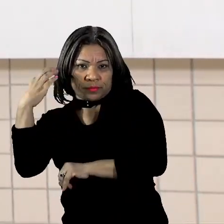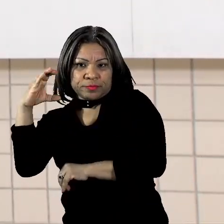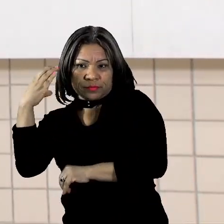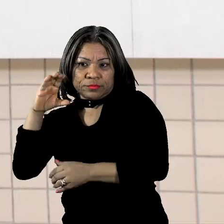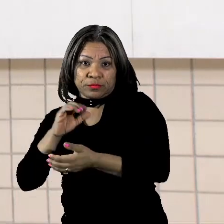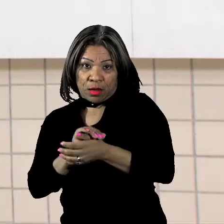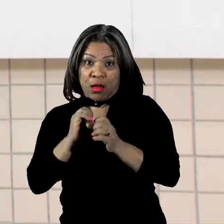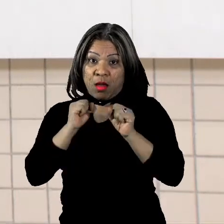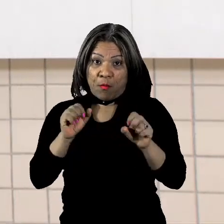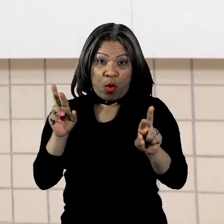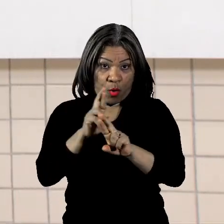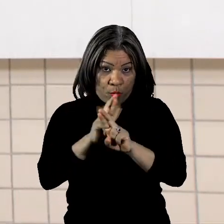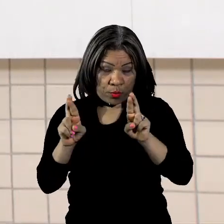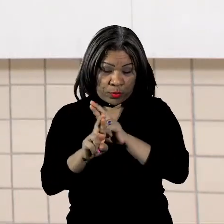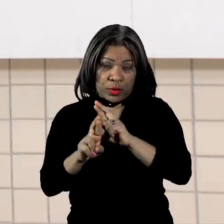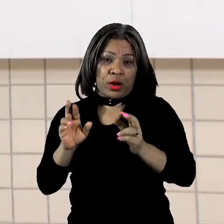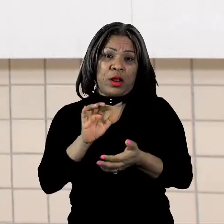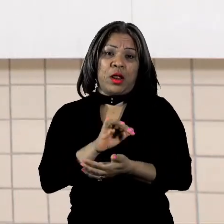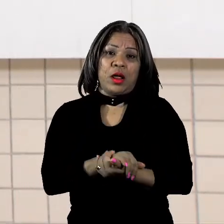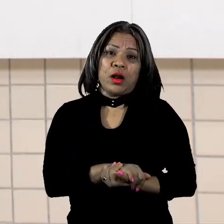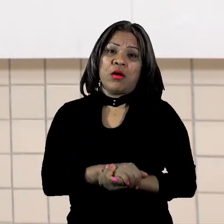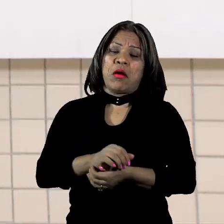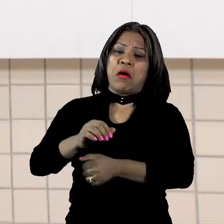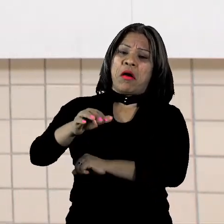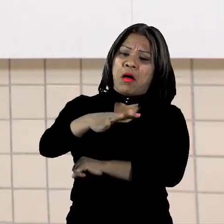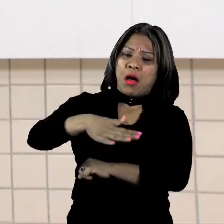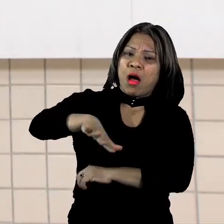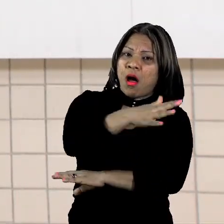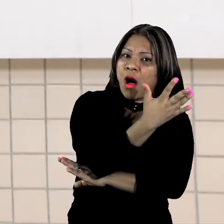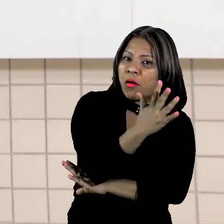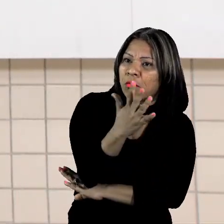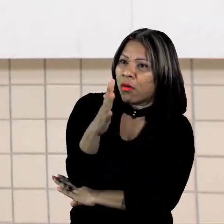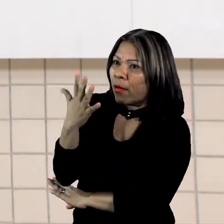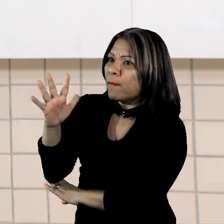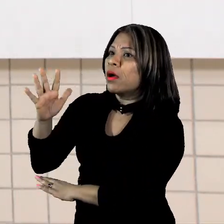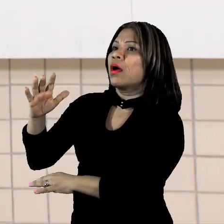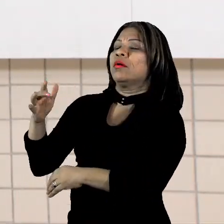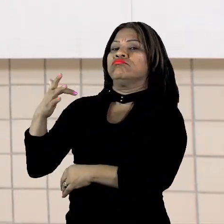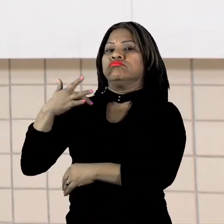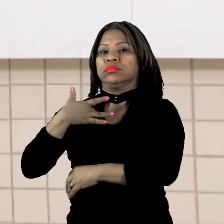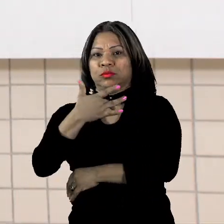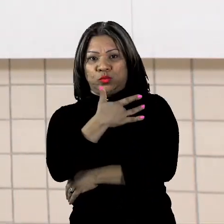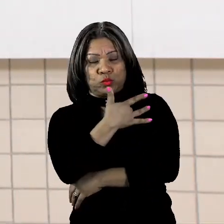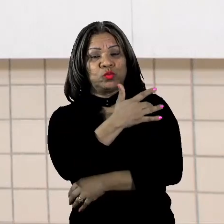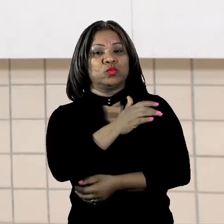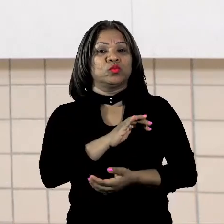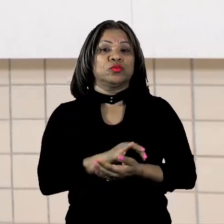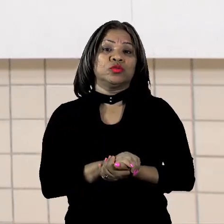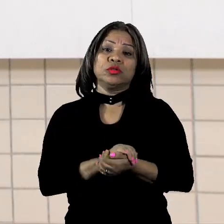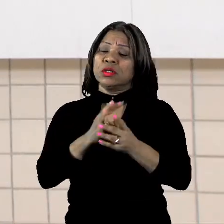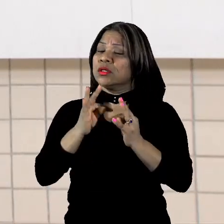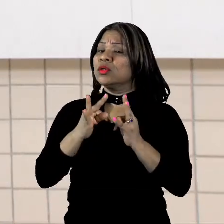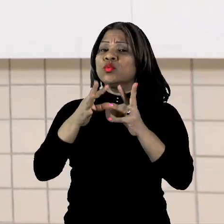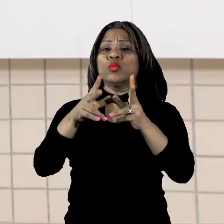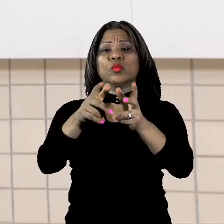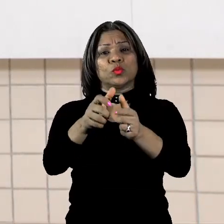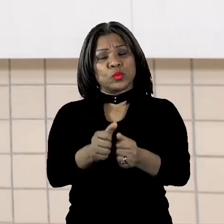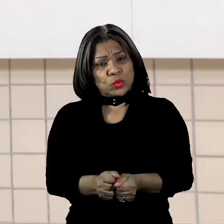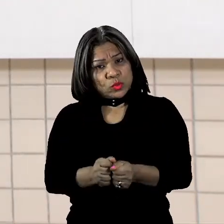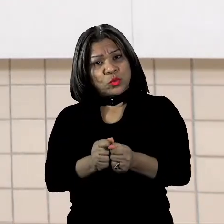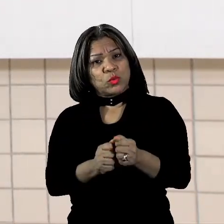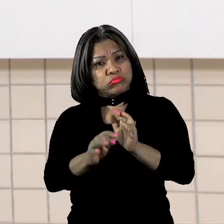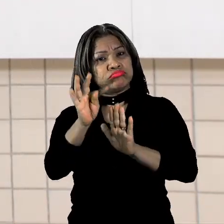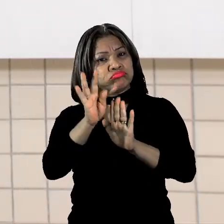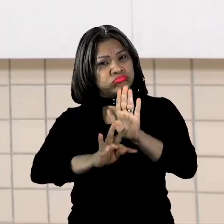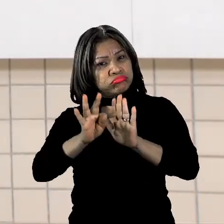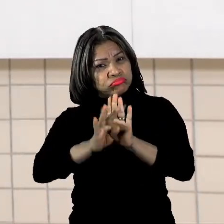relacionados com fatores do meio ambiente, fatores de saúde. Então, tudo isso, esses textos